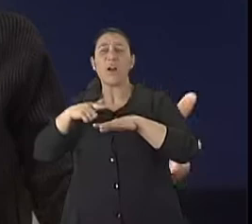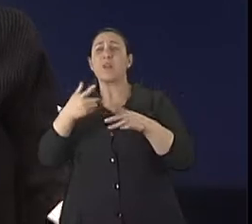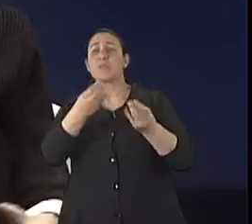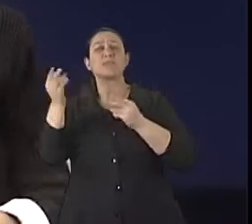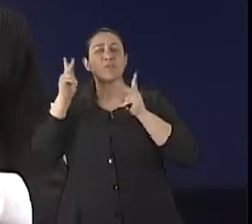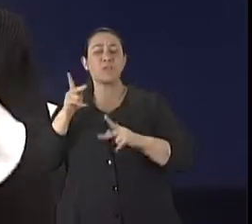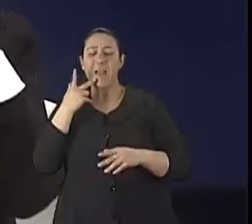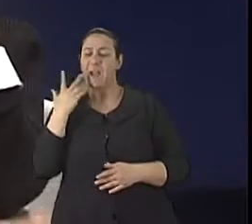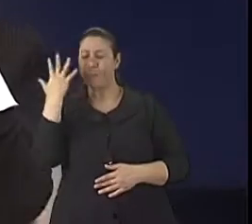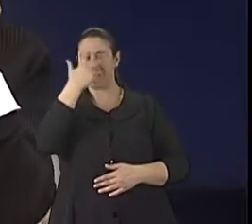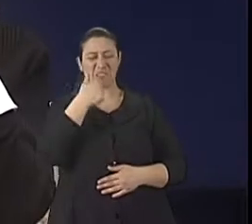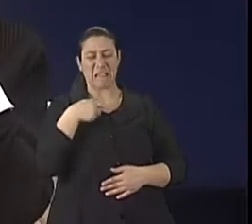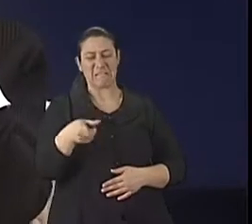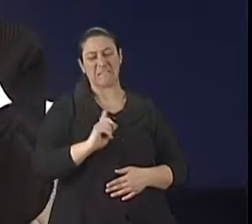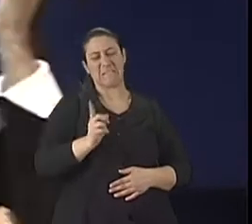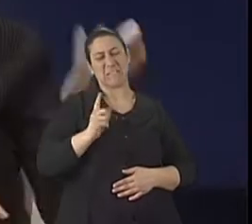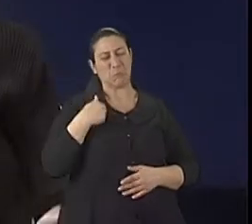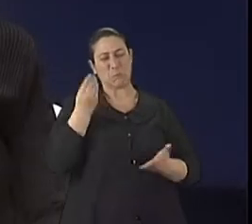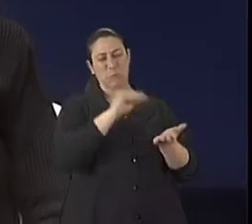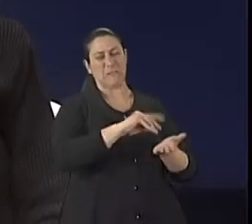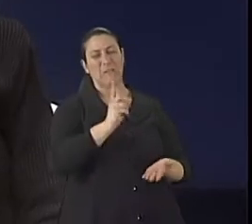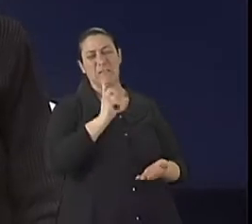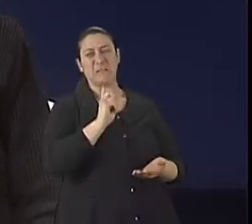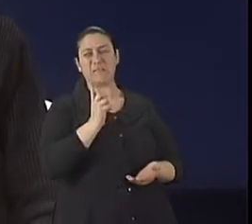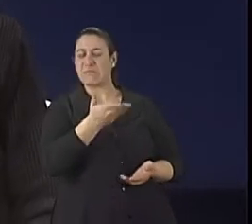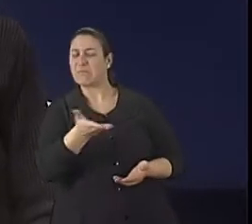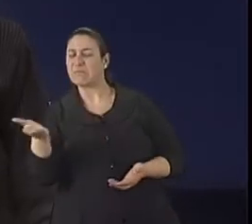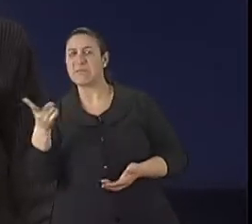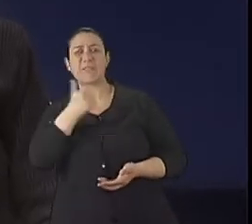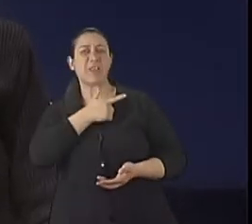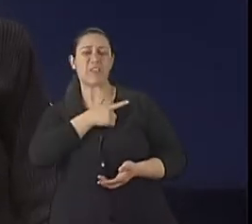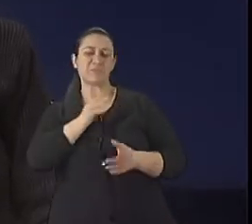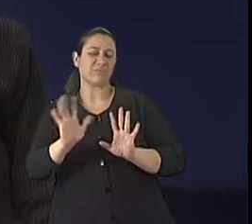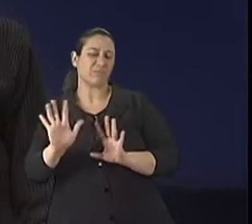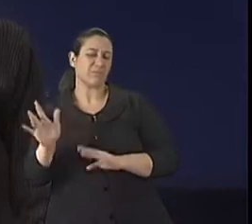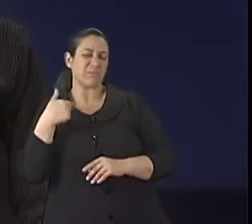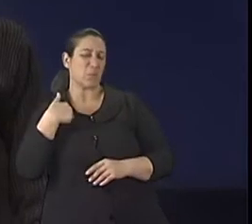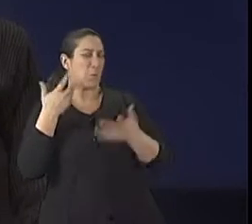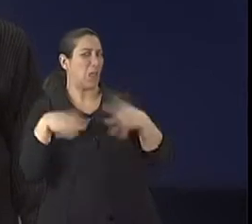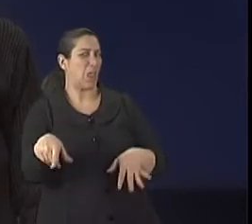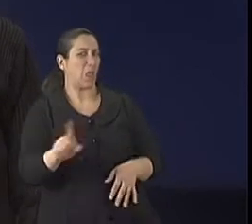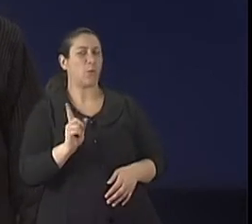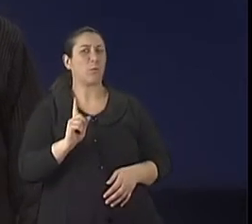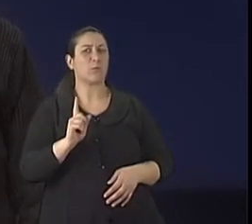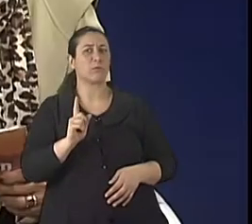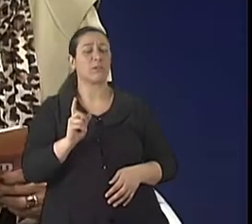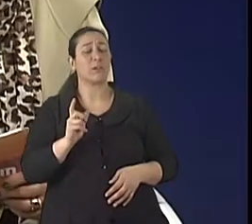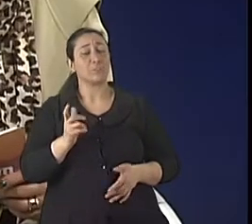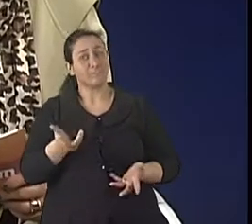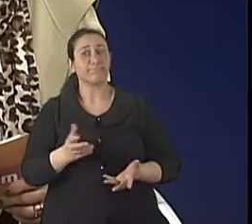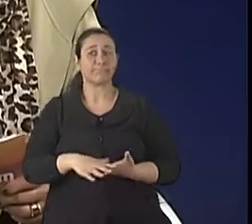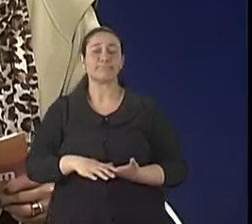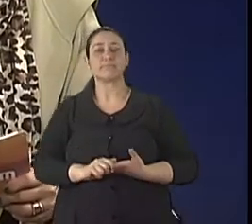E, às vezes, a cliente até desiste. Ah, não vou botar esse antiderrapante, né? Acaba saindo um pouco do foco dela. Não, vamos botar o antiderrapante. Agora,